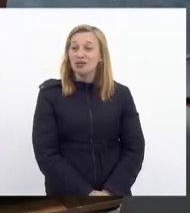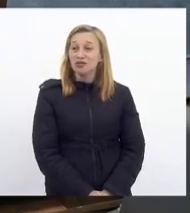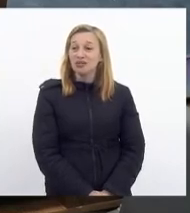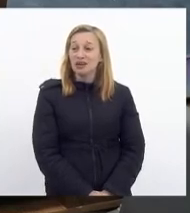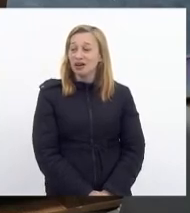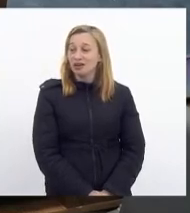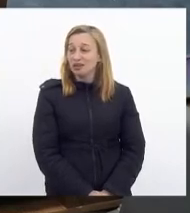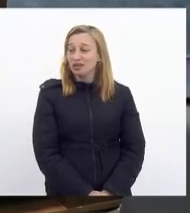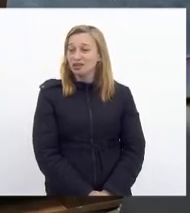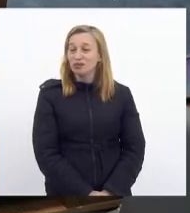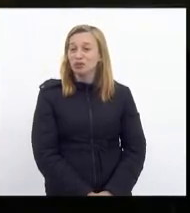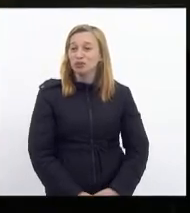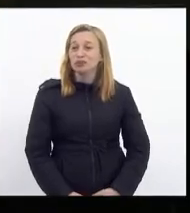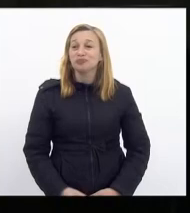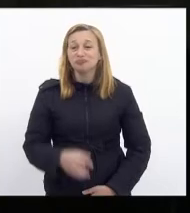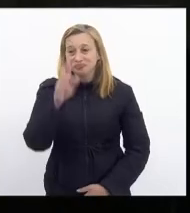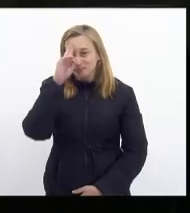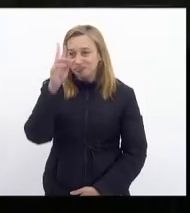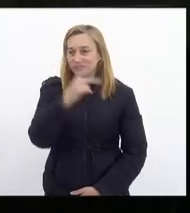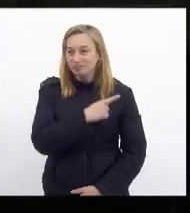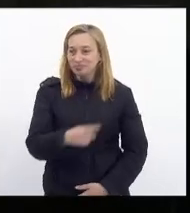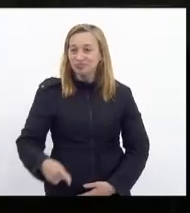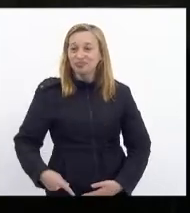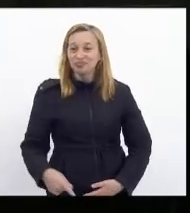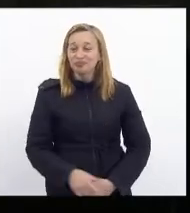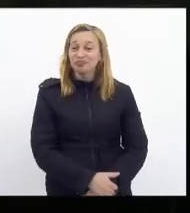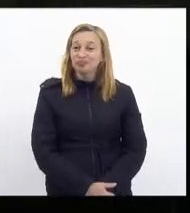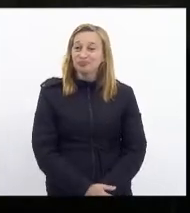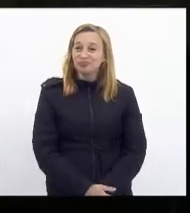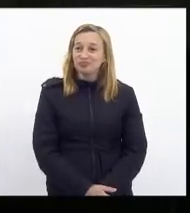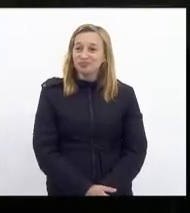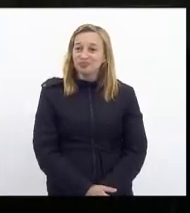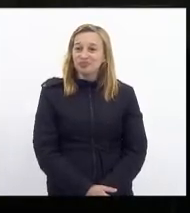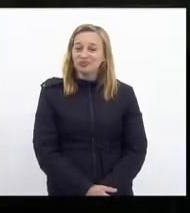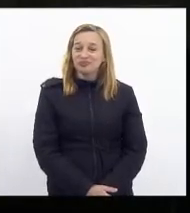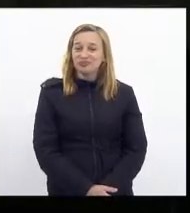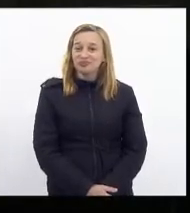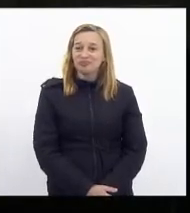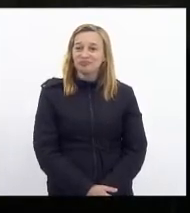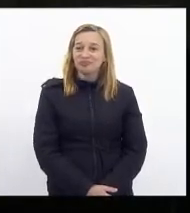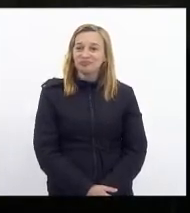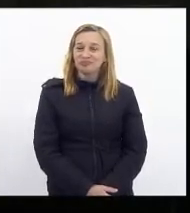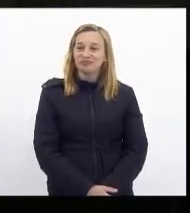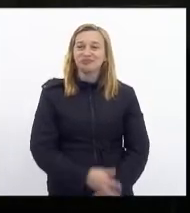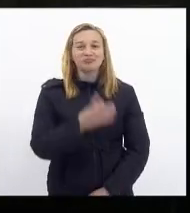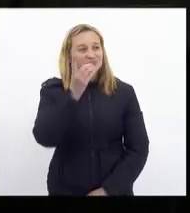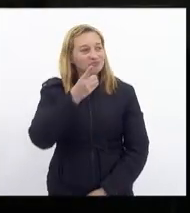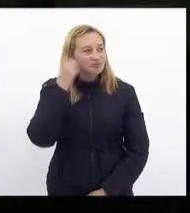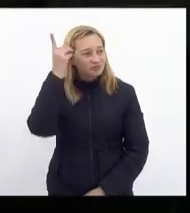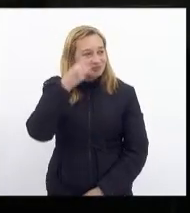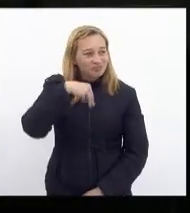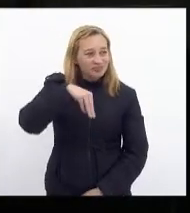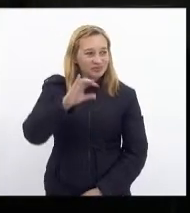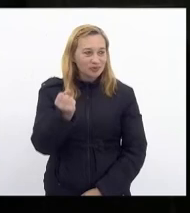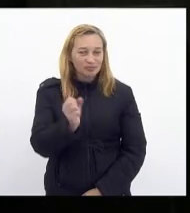senhora senhora deputada Marta Rocha